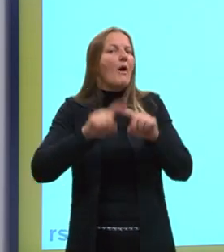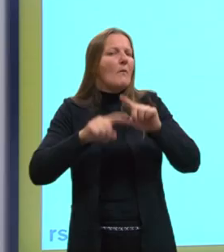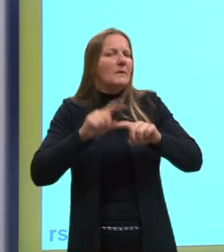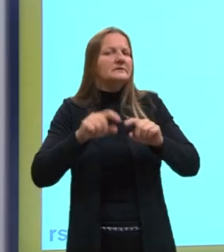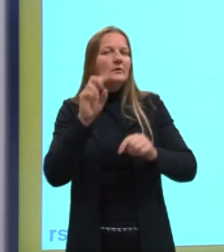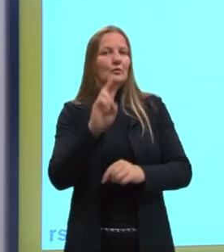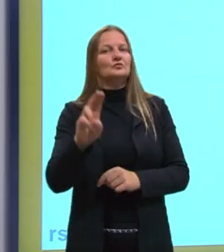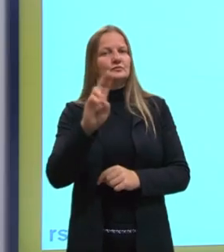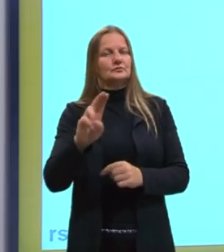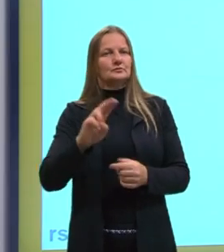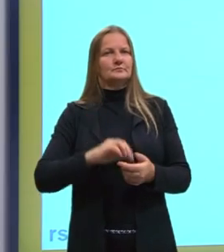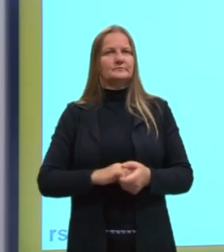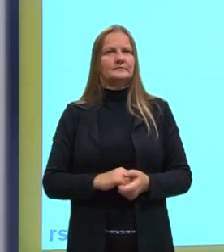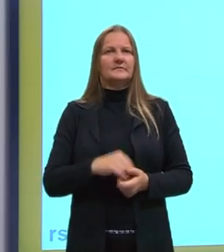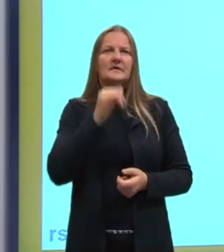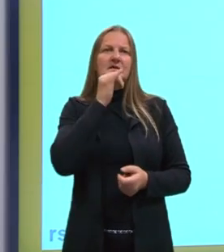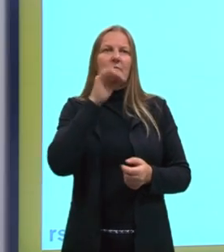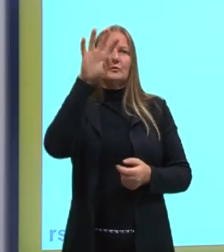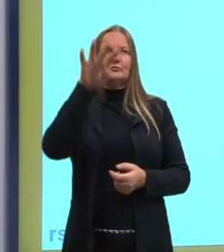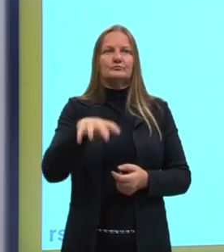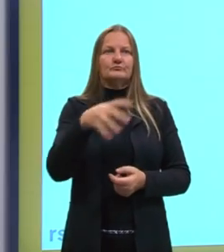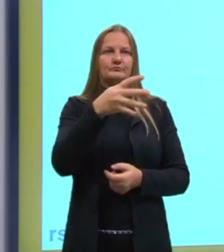um pouquinho sobre isso.